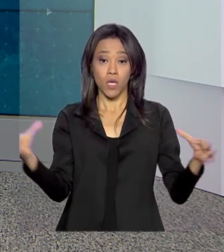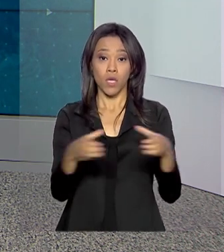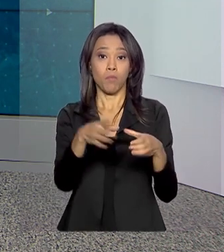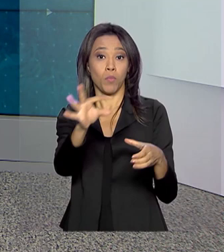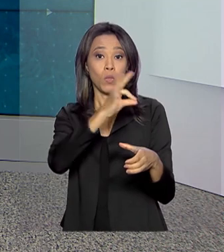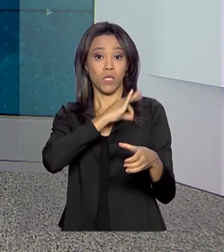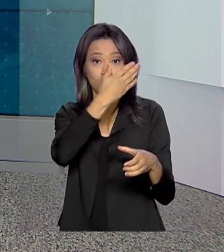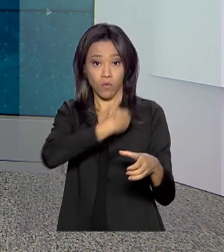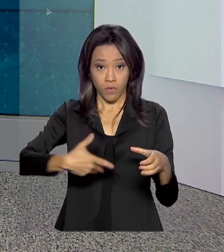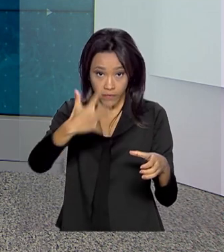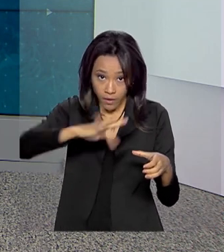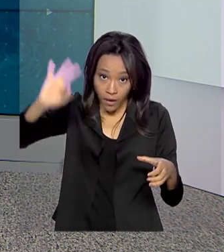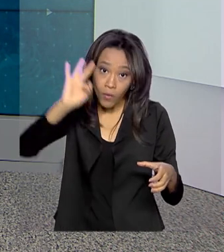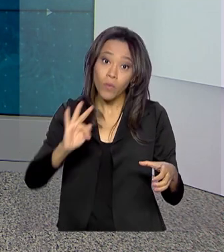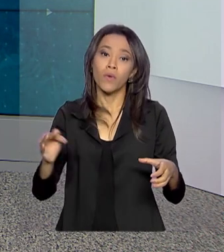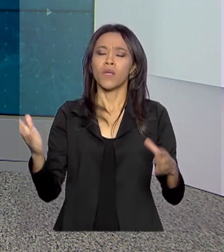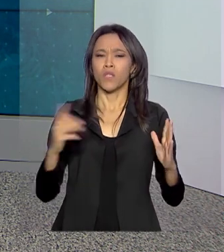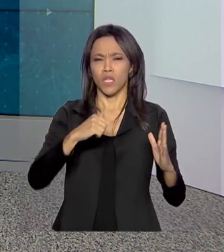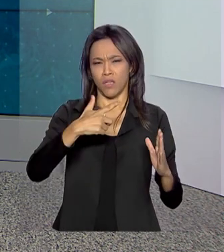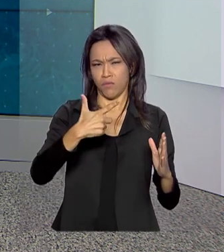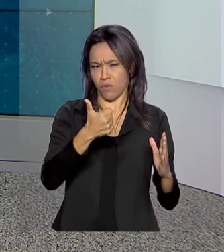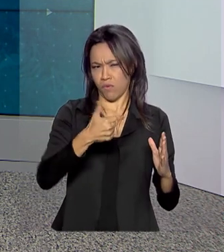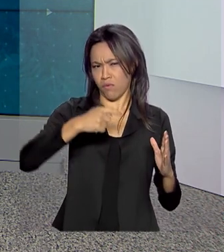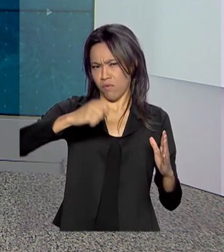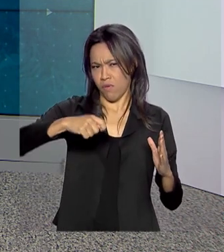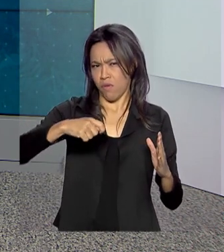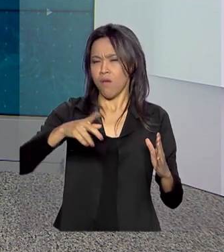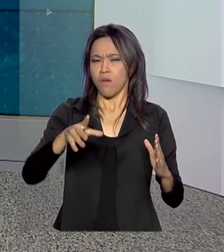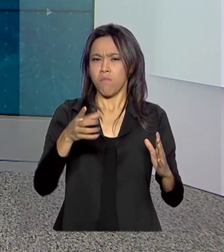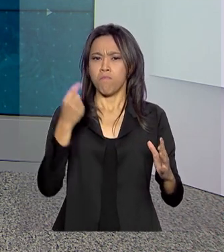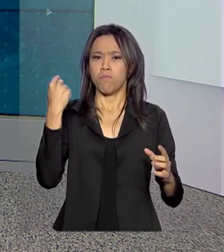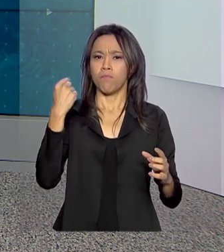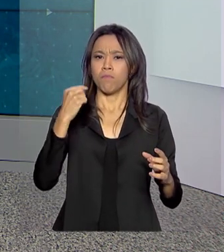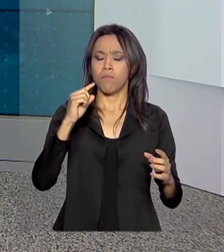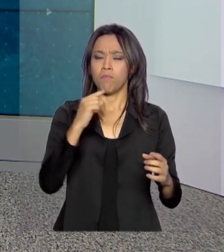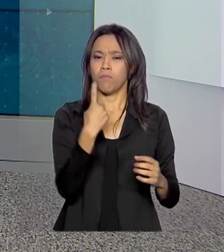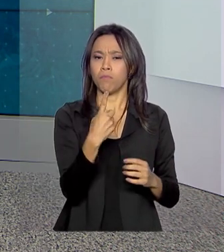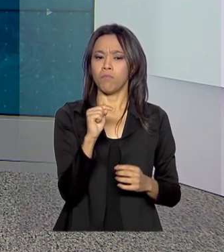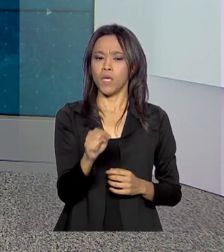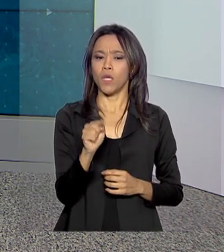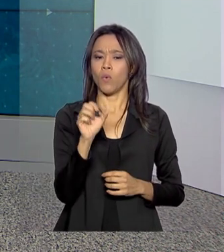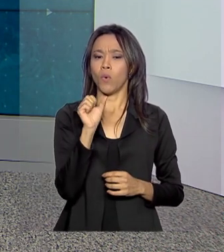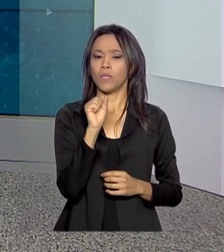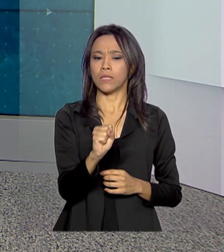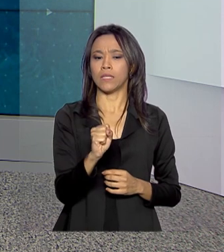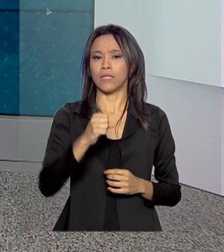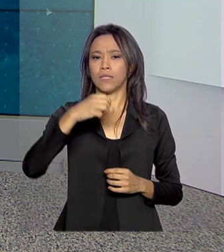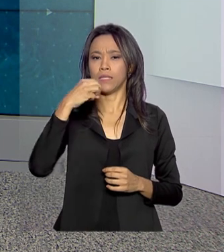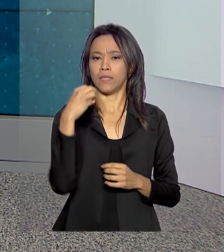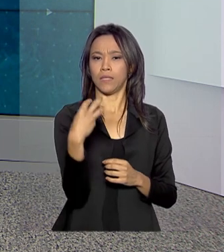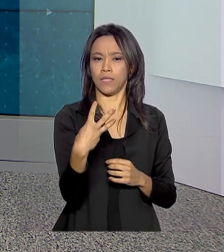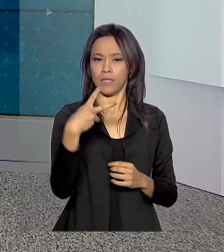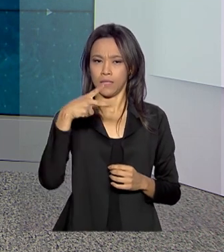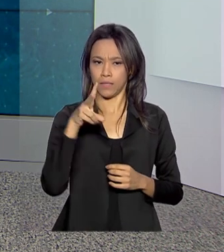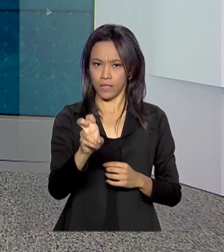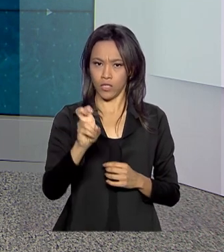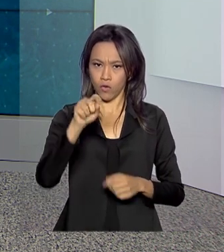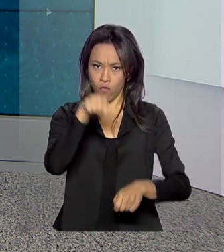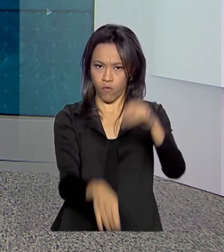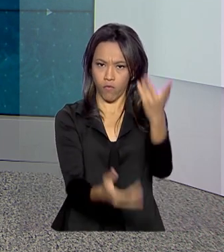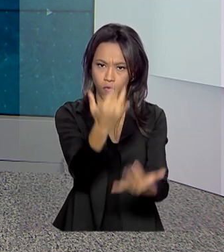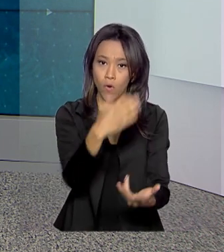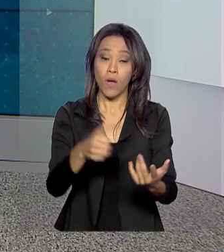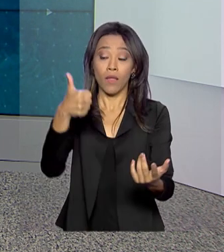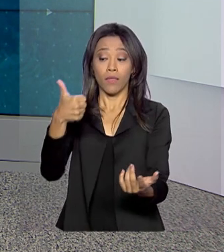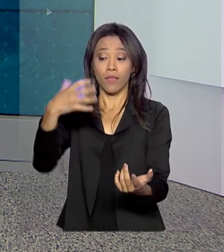meses de operação, foram combatidos aí 1.835 focos de incêndio, 10 mil